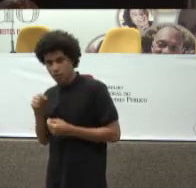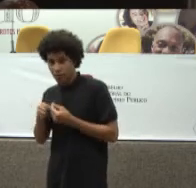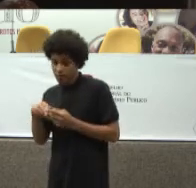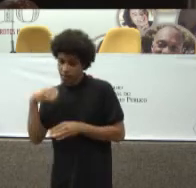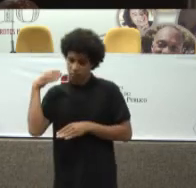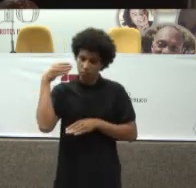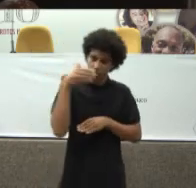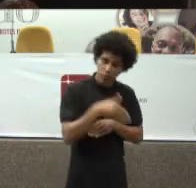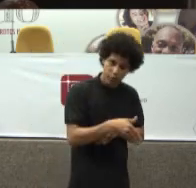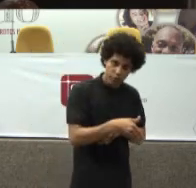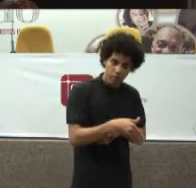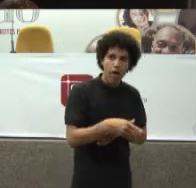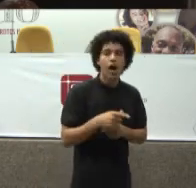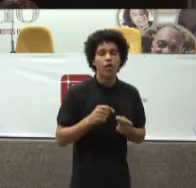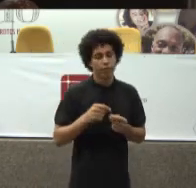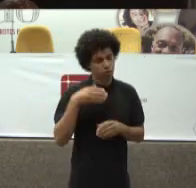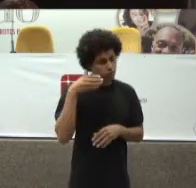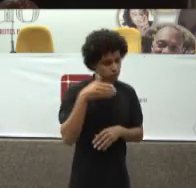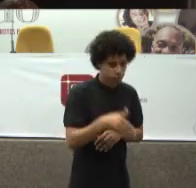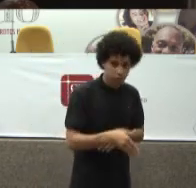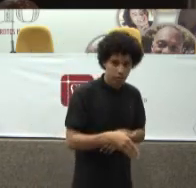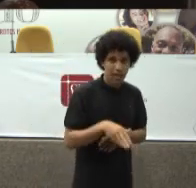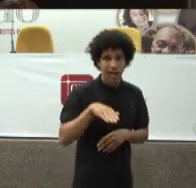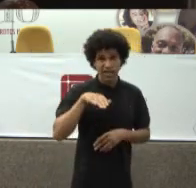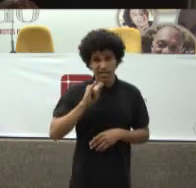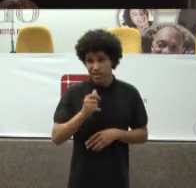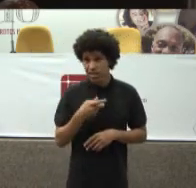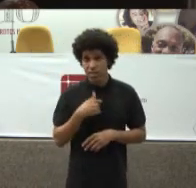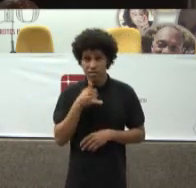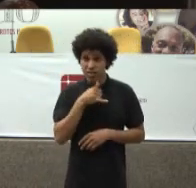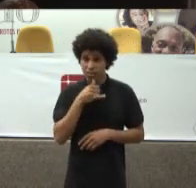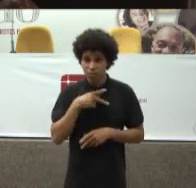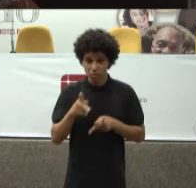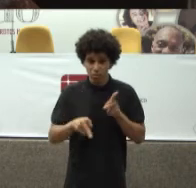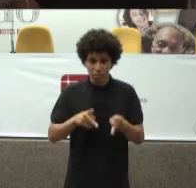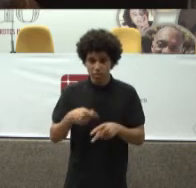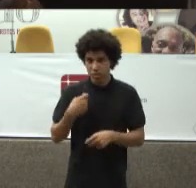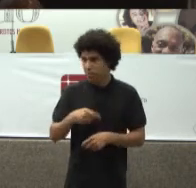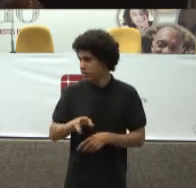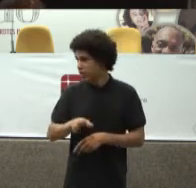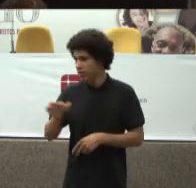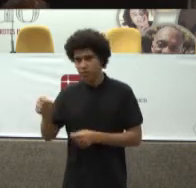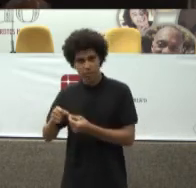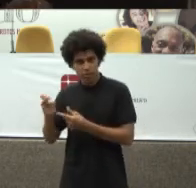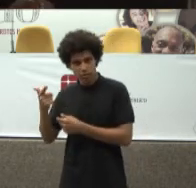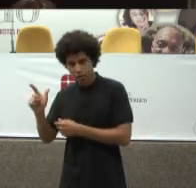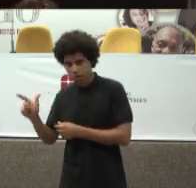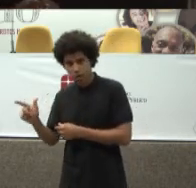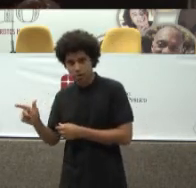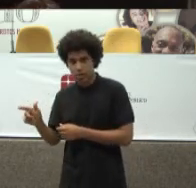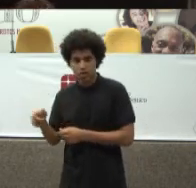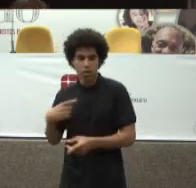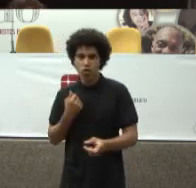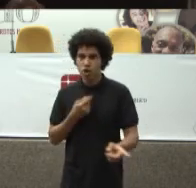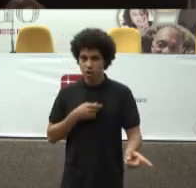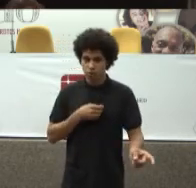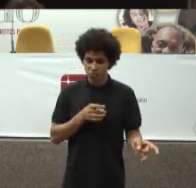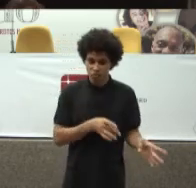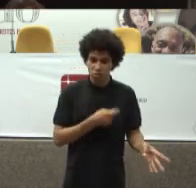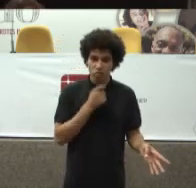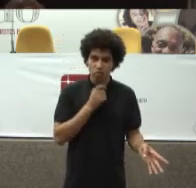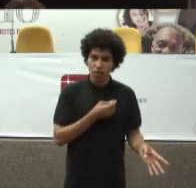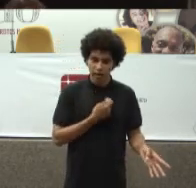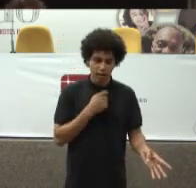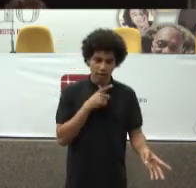população Precisasse Da coisa B Aquele dinheiro Que sobrasse Não é Não poderia Ser aplicado Na